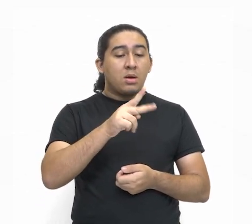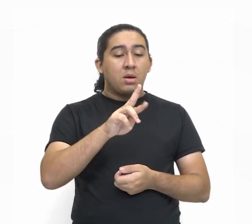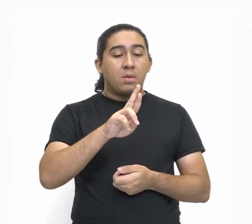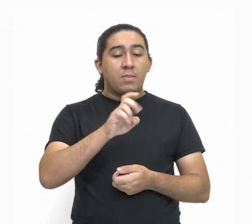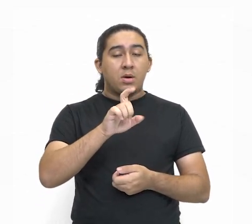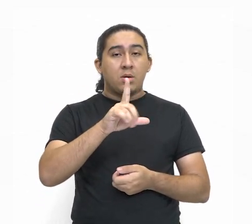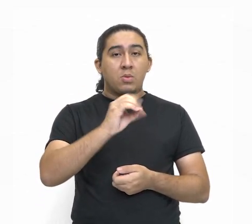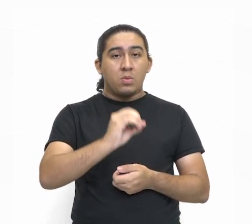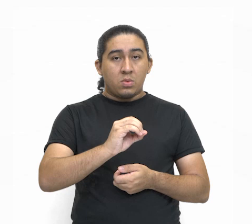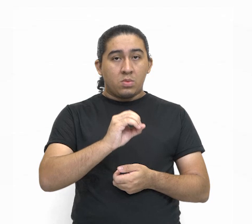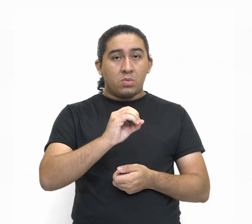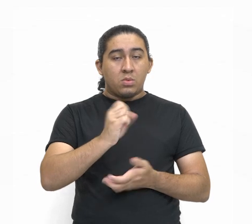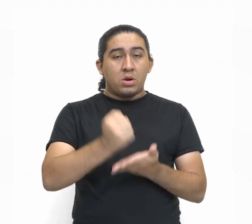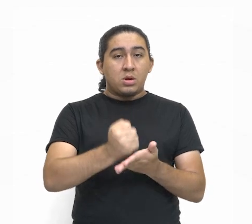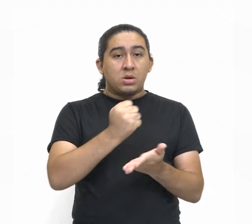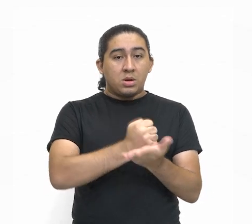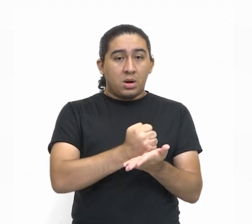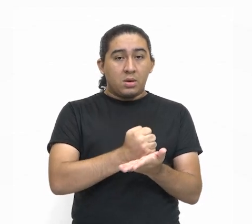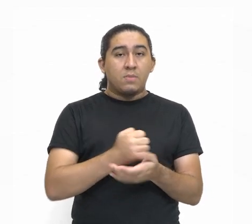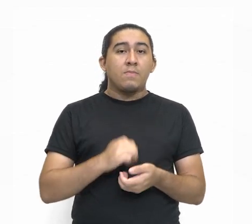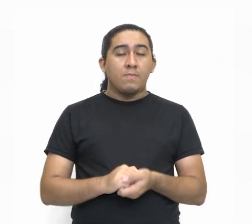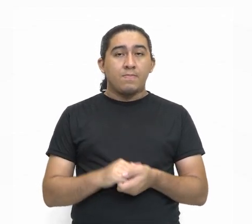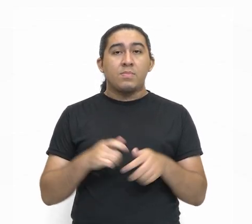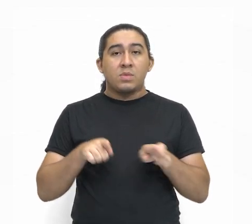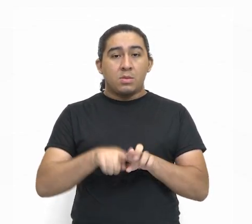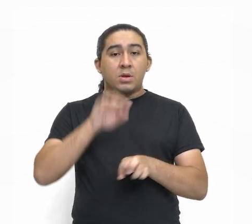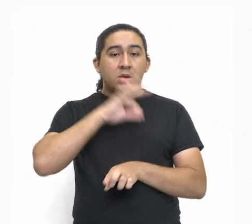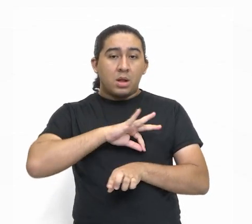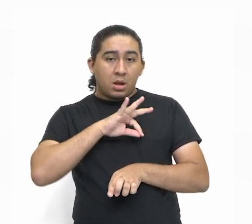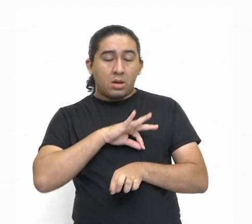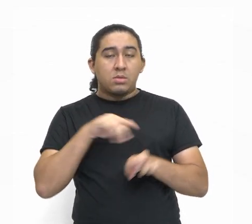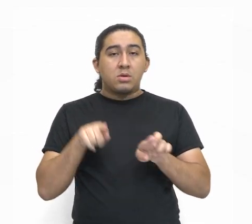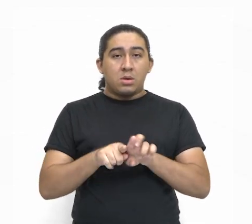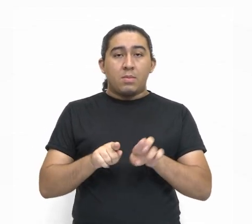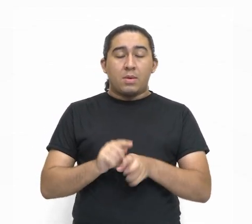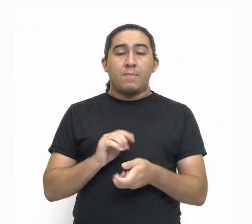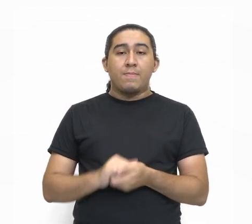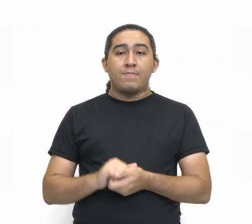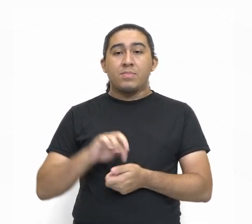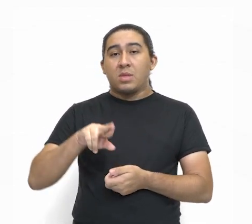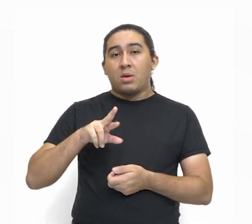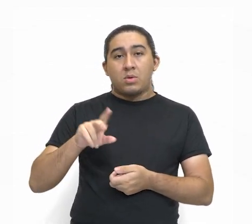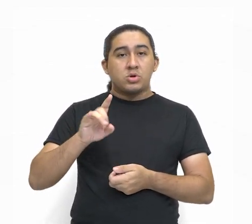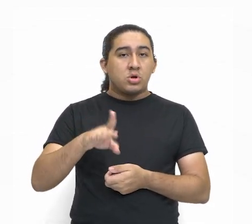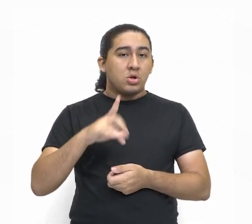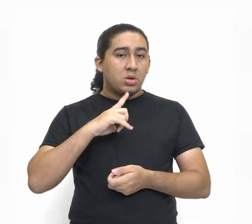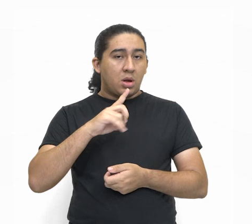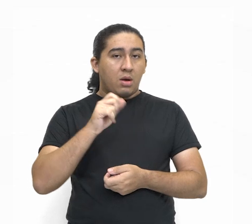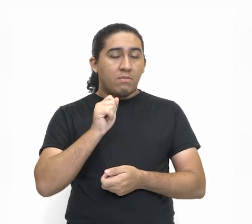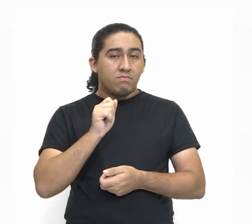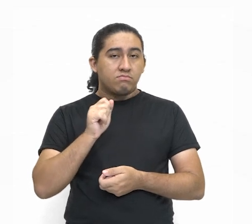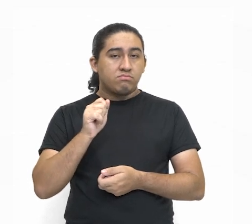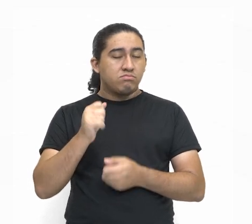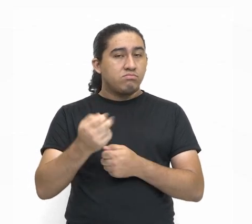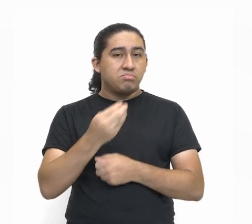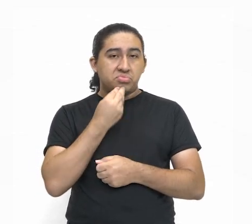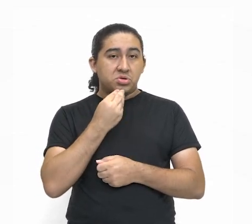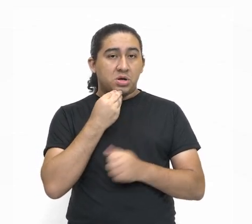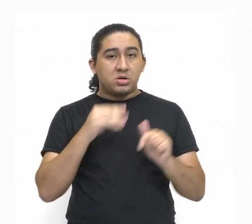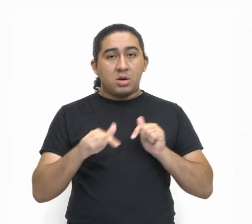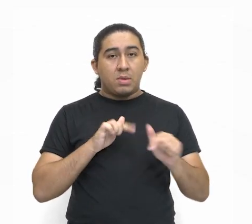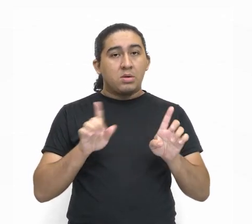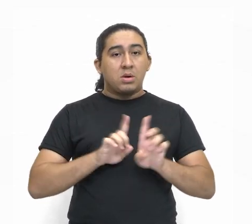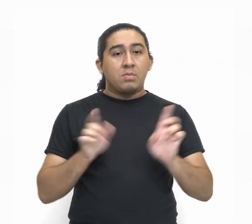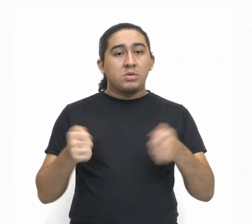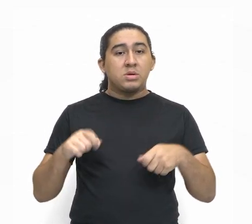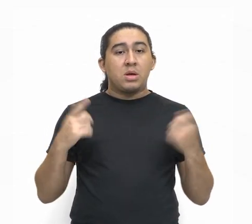salário, condição de trabalho. Não basta também só ter o trabalho. É preciso que tenha condições